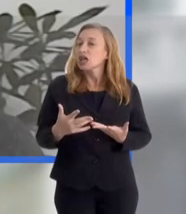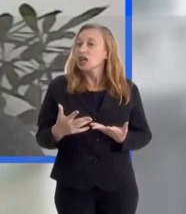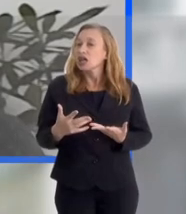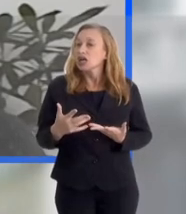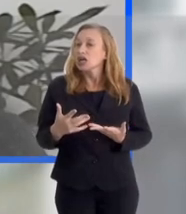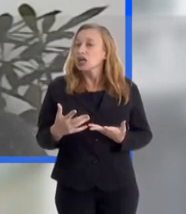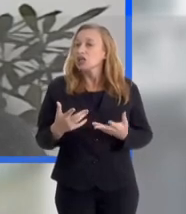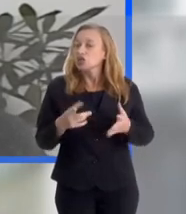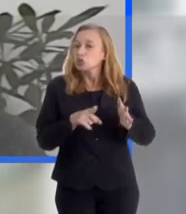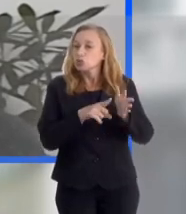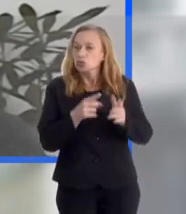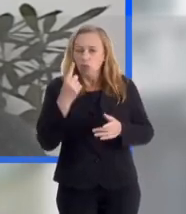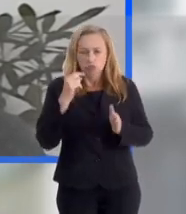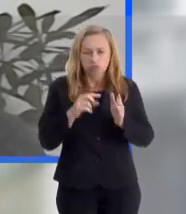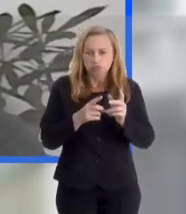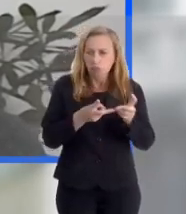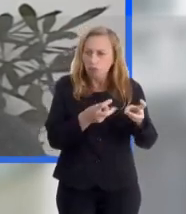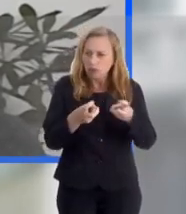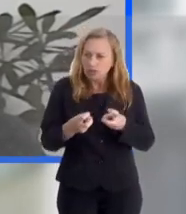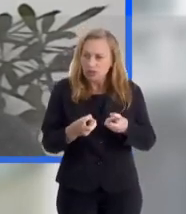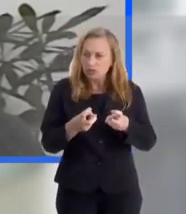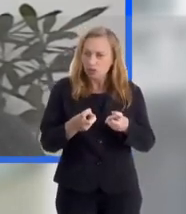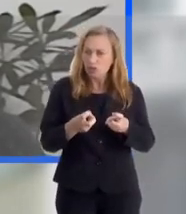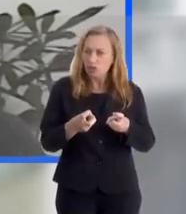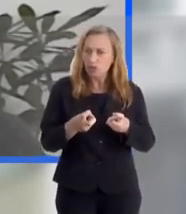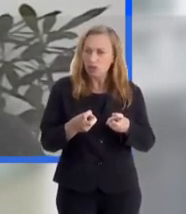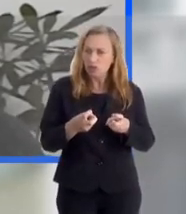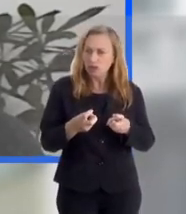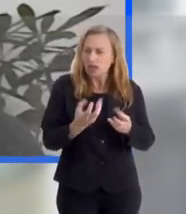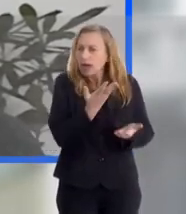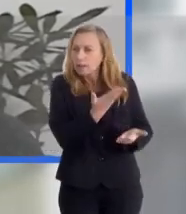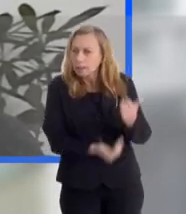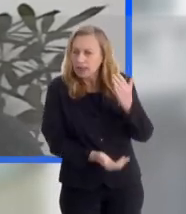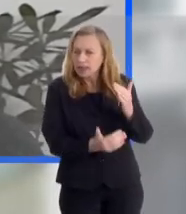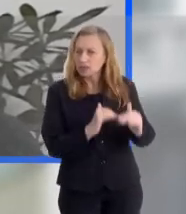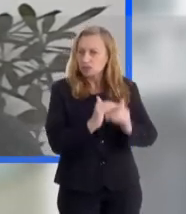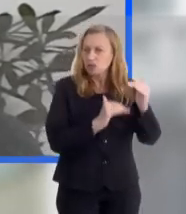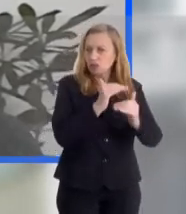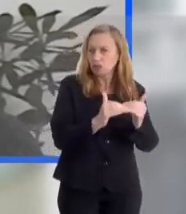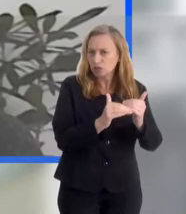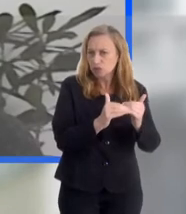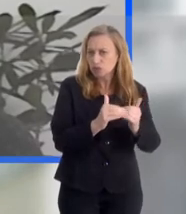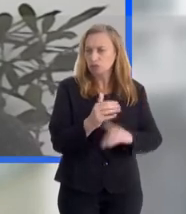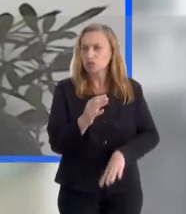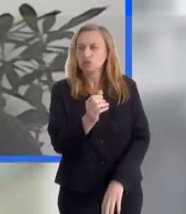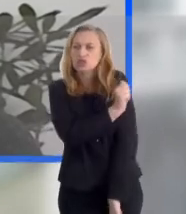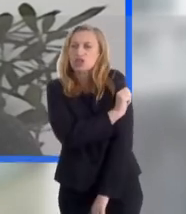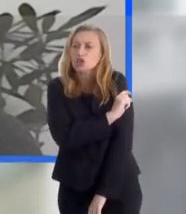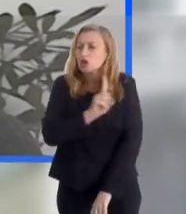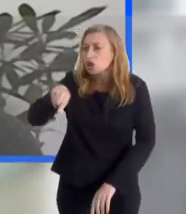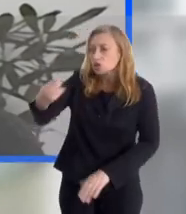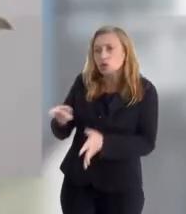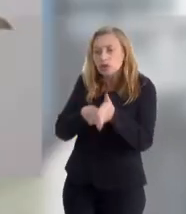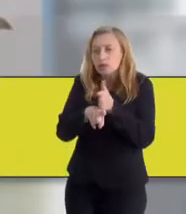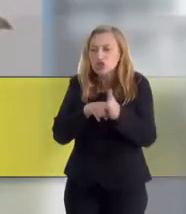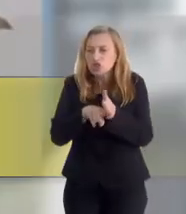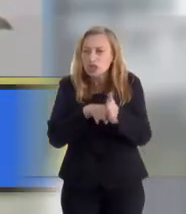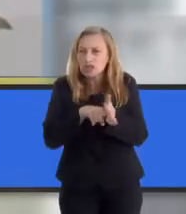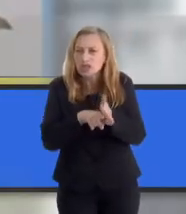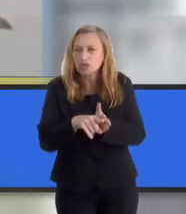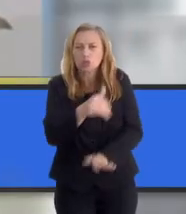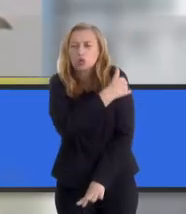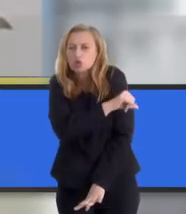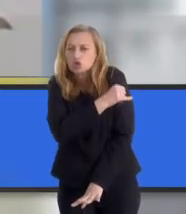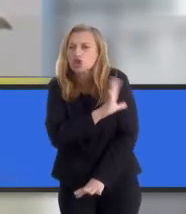não... A gente focou no desempenho dos alunos, calcular essa perda no desempenho dos alunos, mas